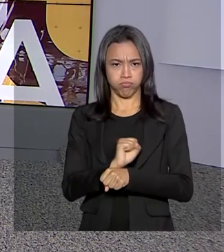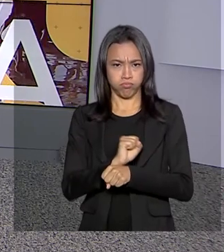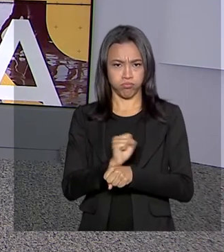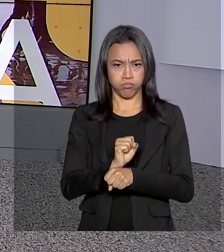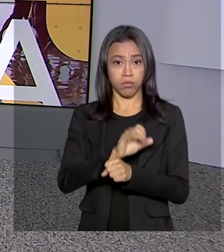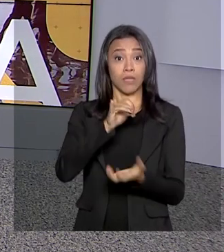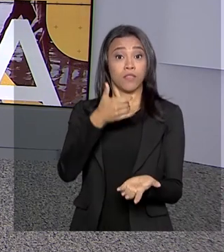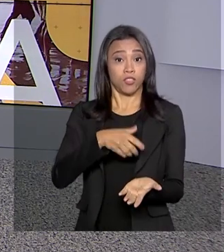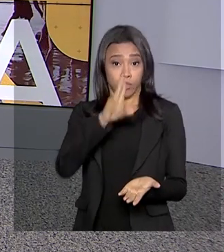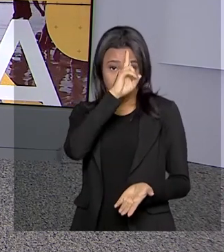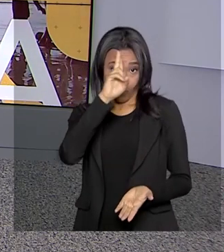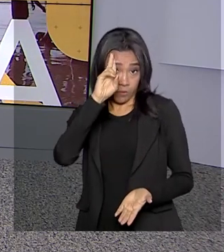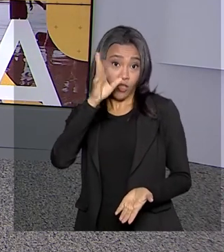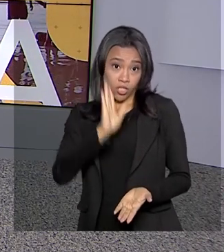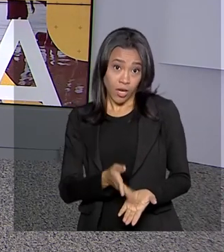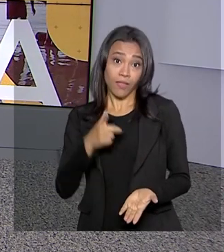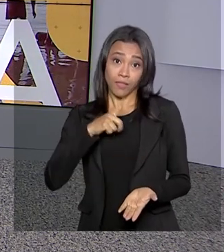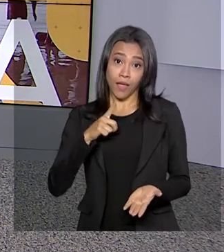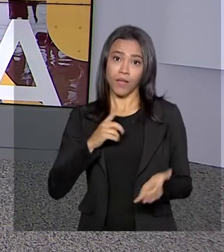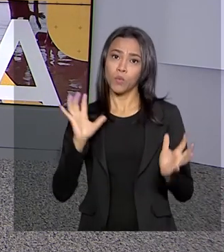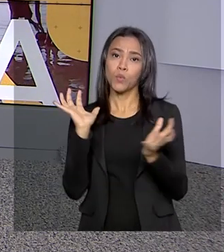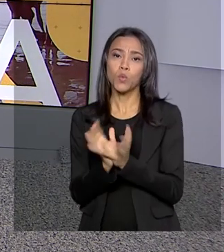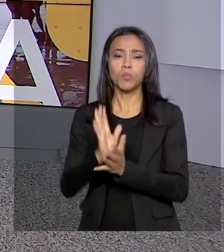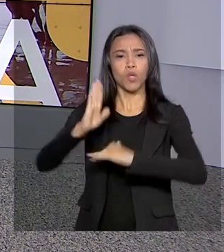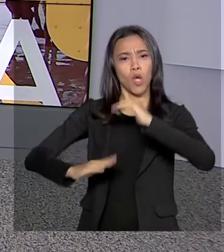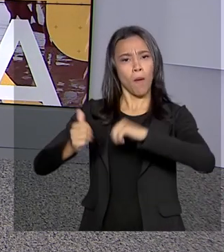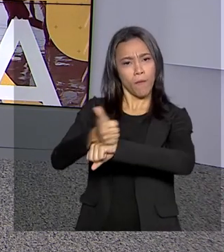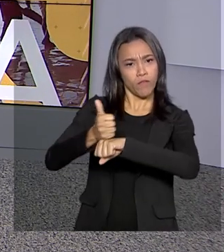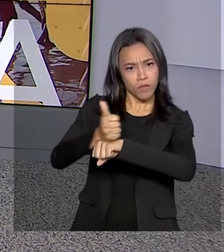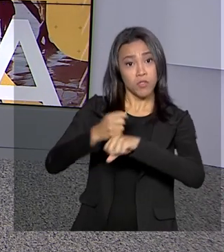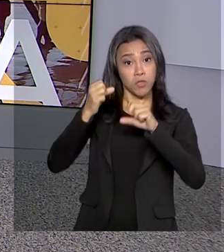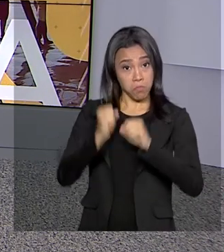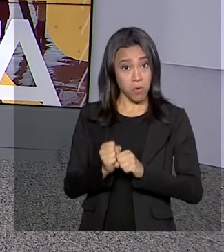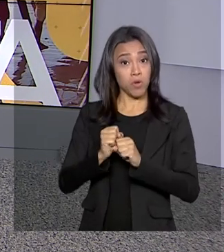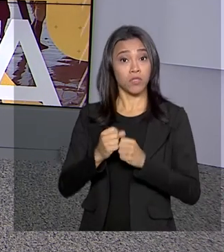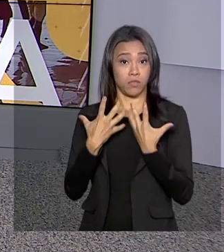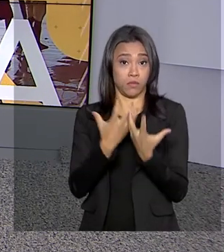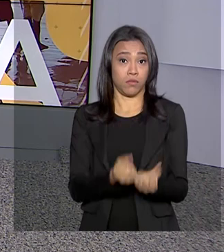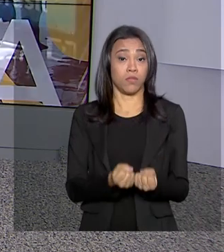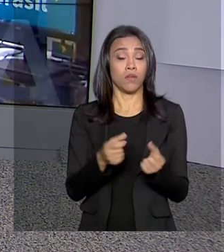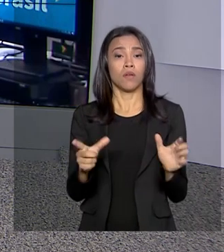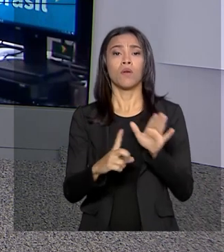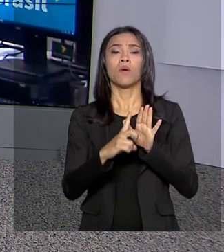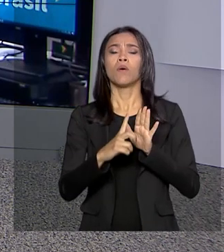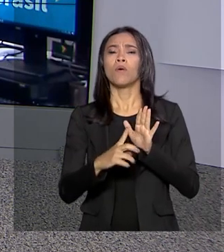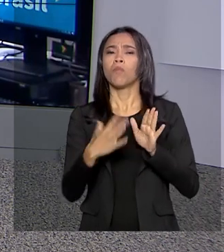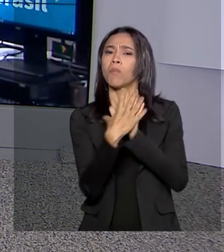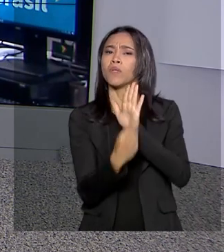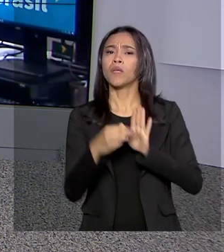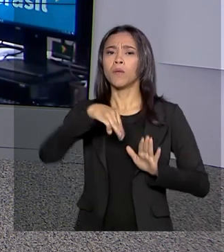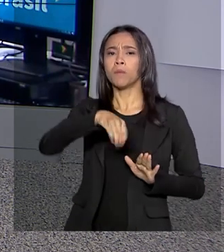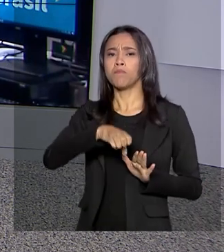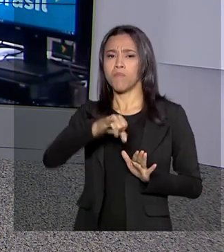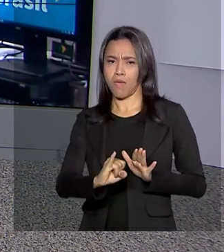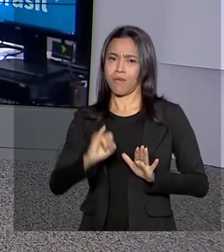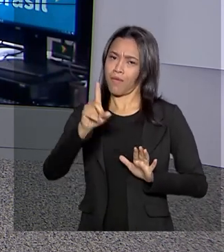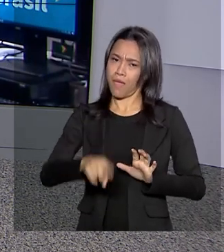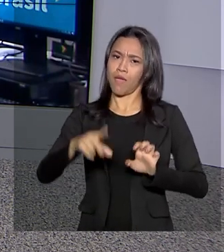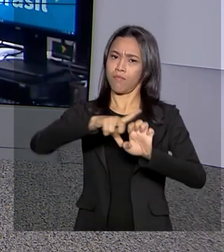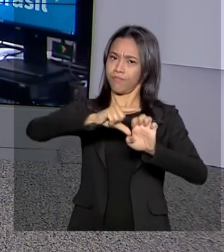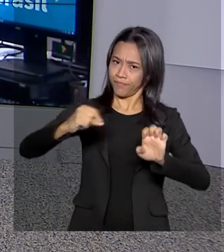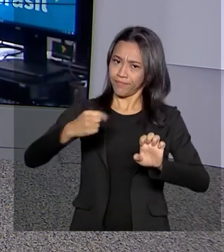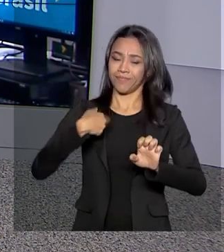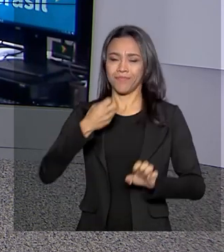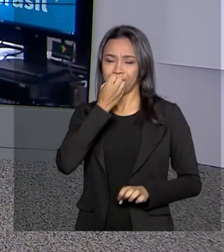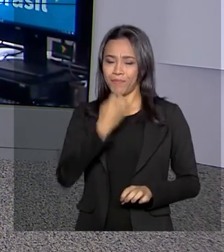lista de profissões que pode aderir ao MEI, o Microempreendedor Individual. Vamos até São Paulo conversar com o repórter Ricardo Ferraz. Ricardo,